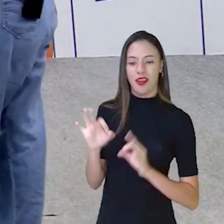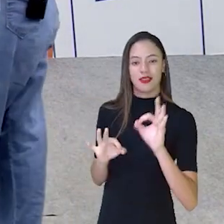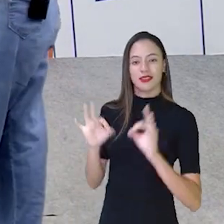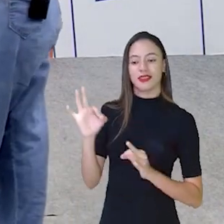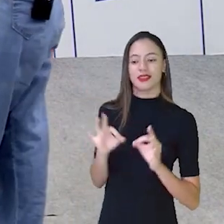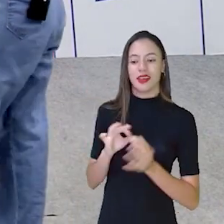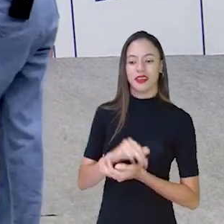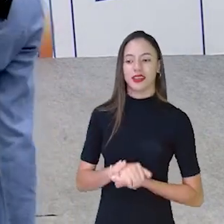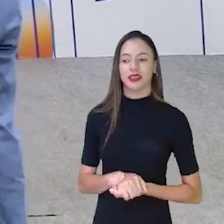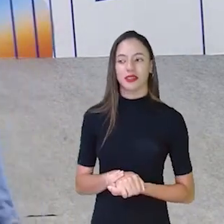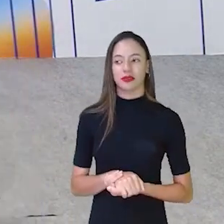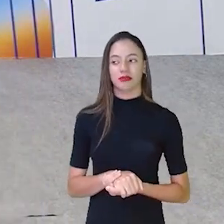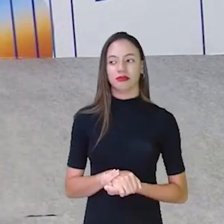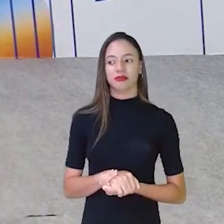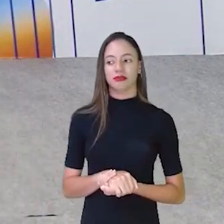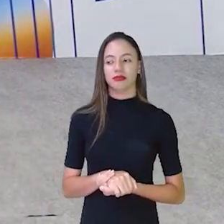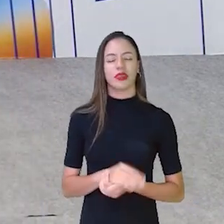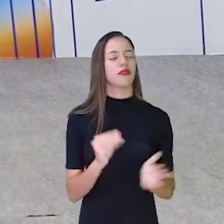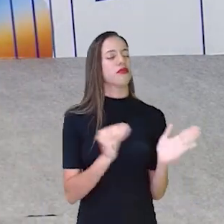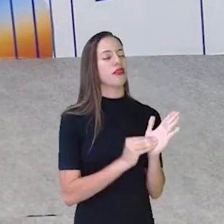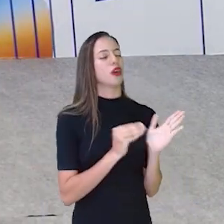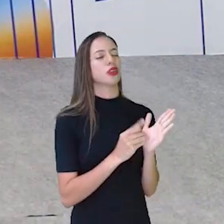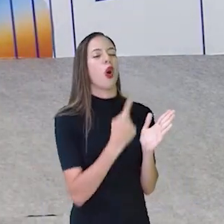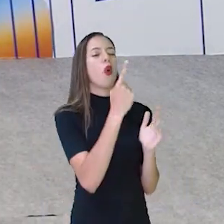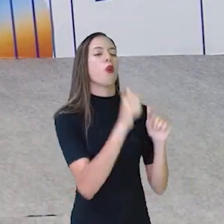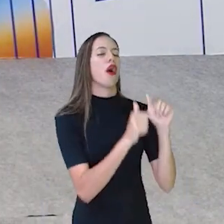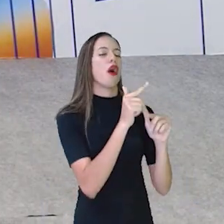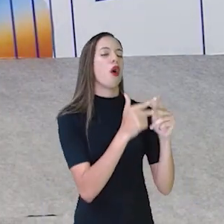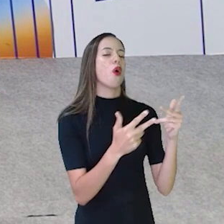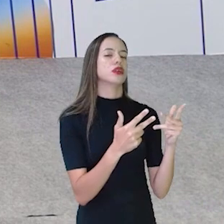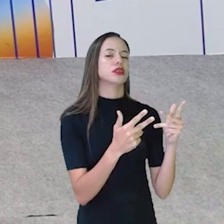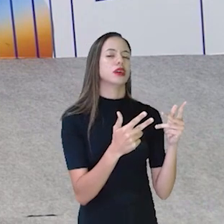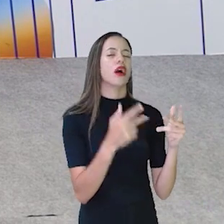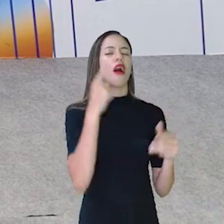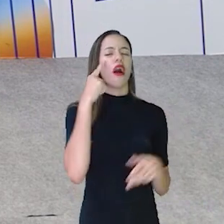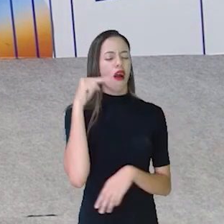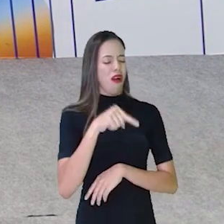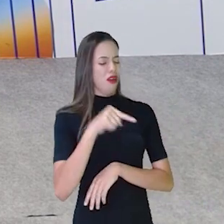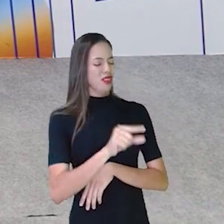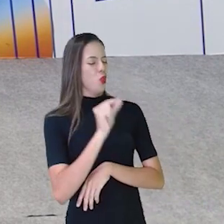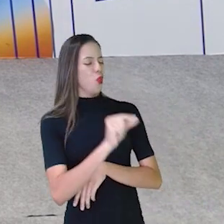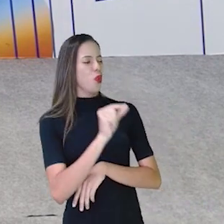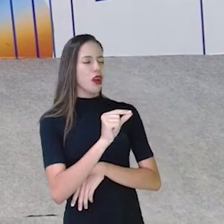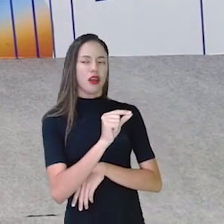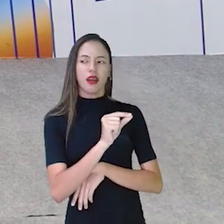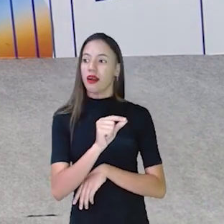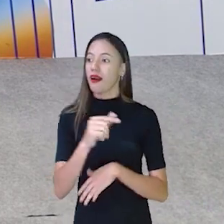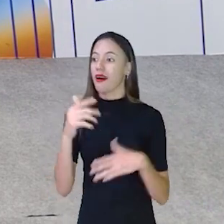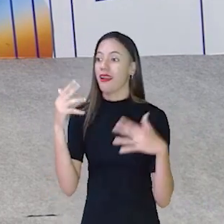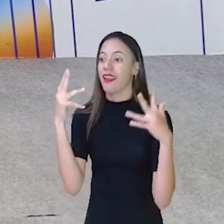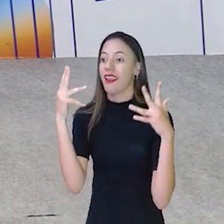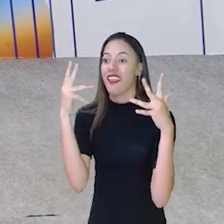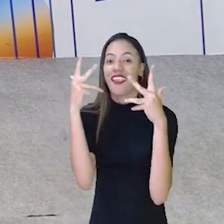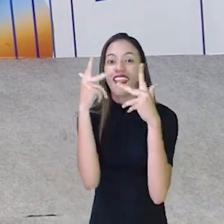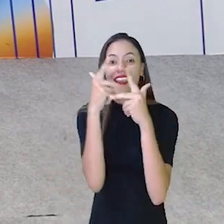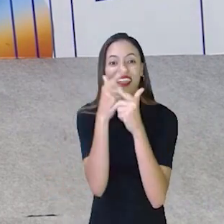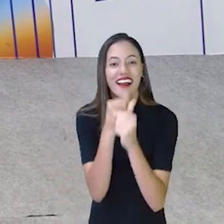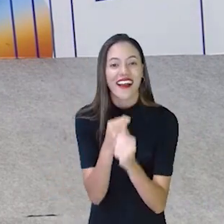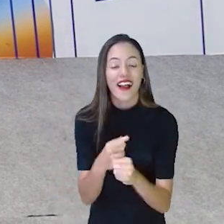Tá faltando só uma coisa. Ai, uma... O que é isso? Ai, que lindo, gente.